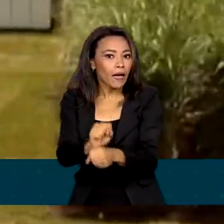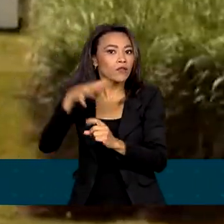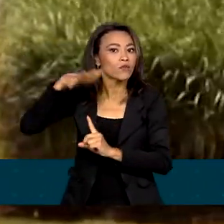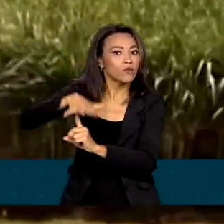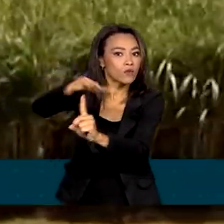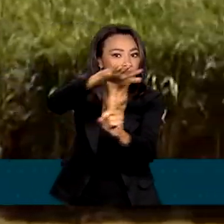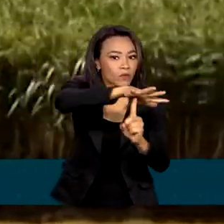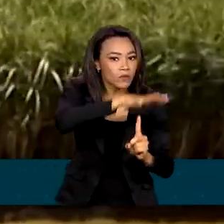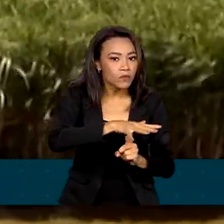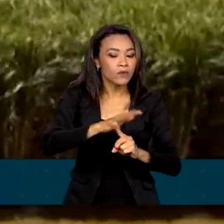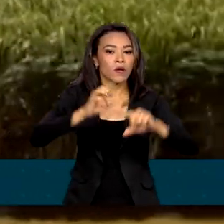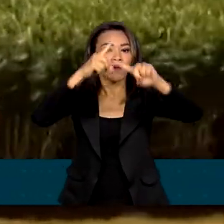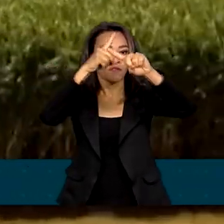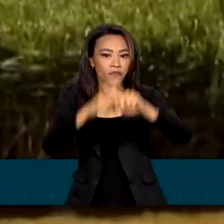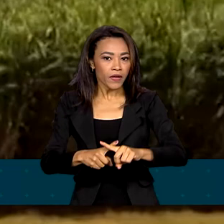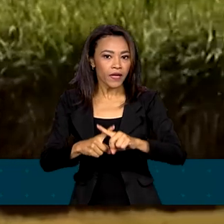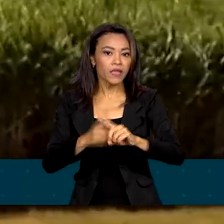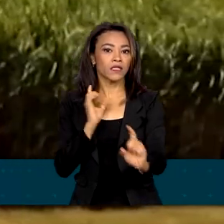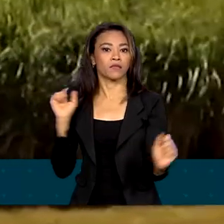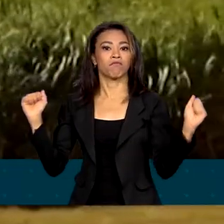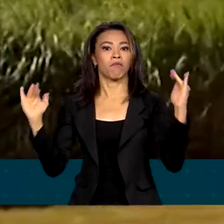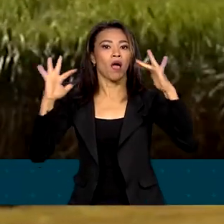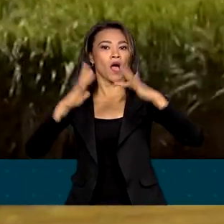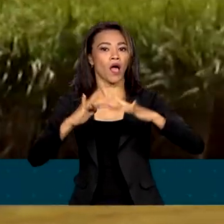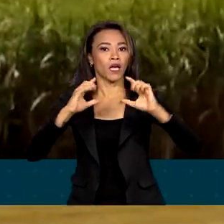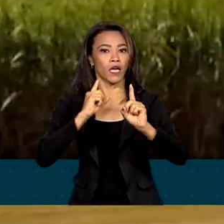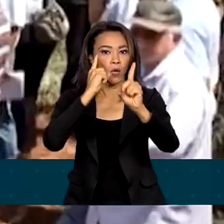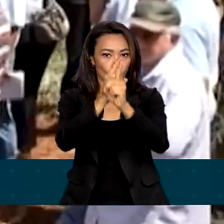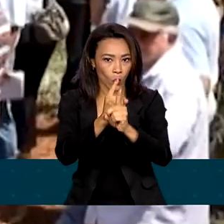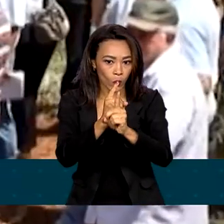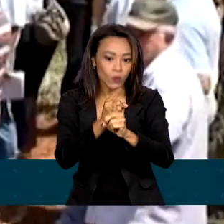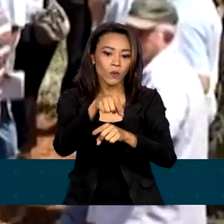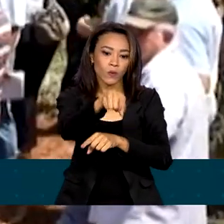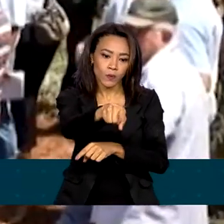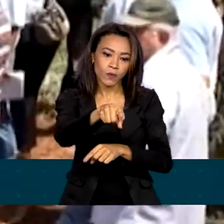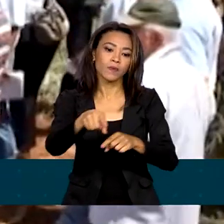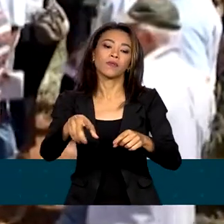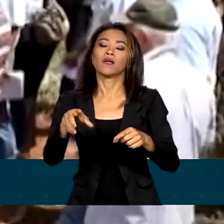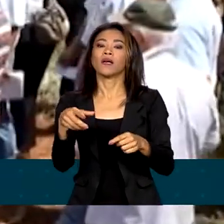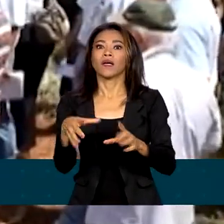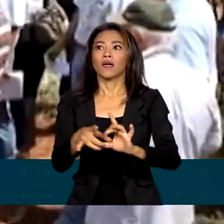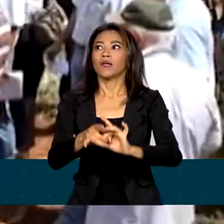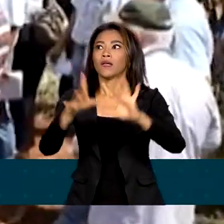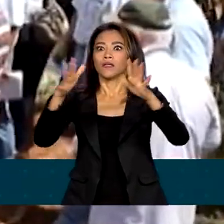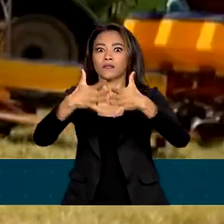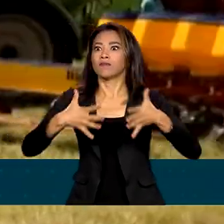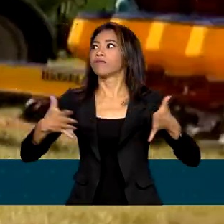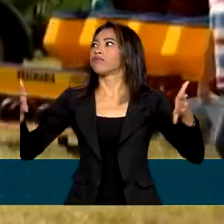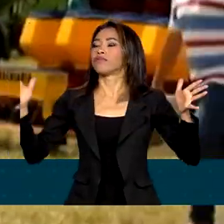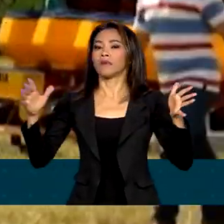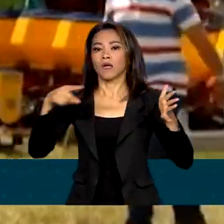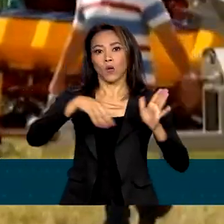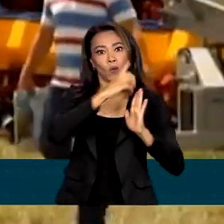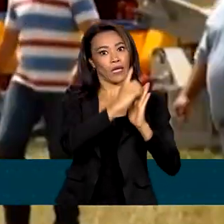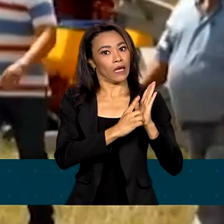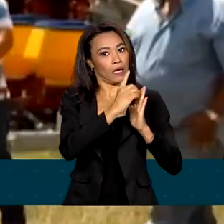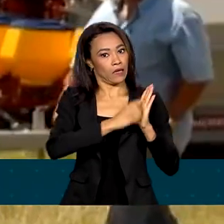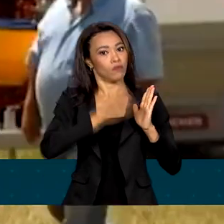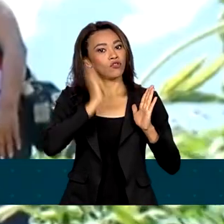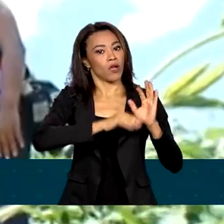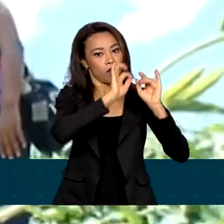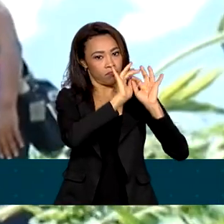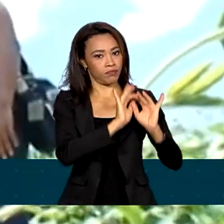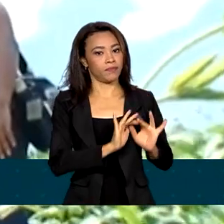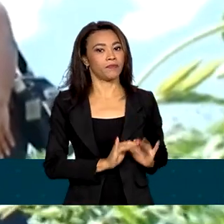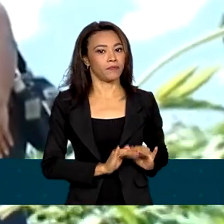torneios, feiras e eventos com aglomeração e criação de aves ao ar livre. O decreto foi editado pelo